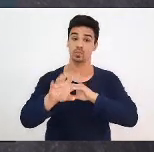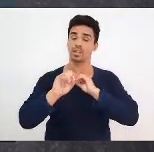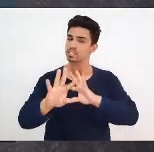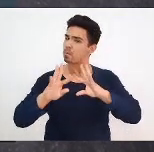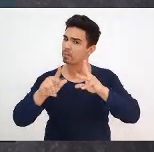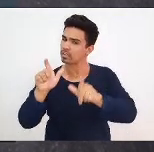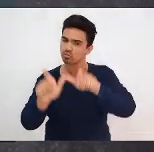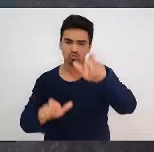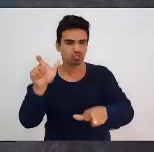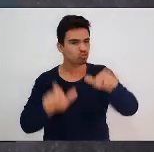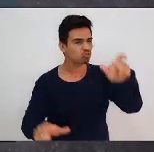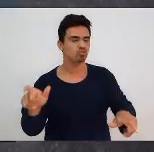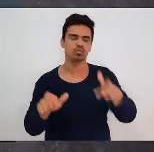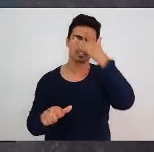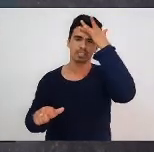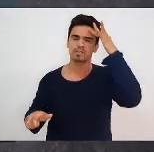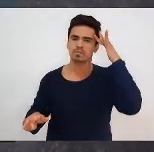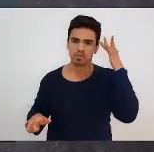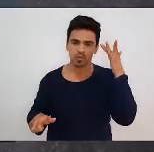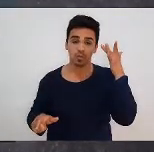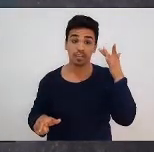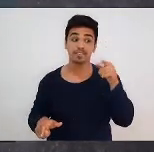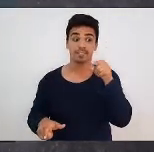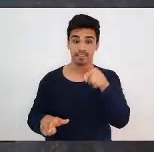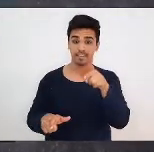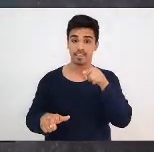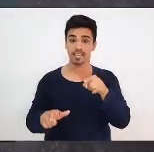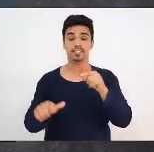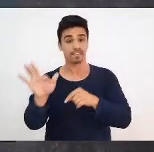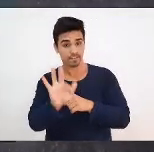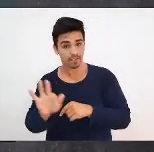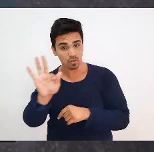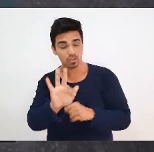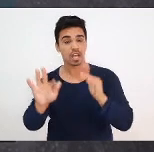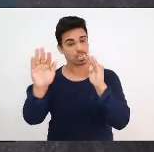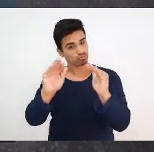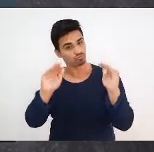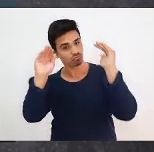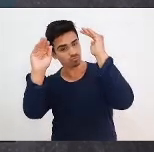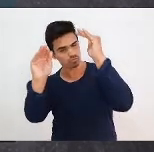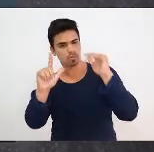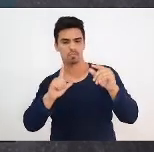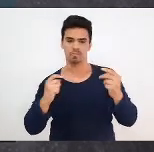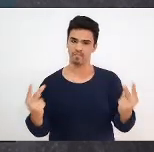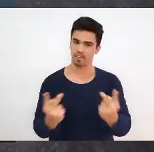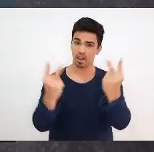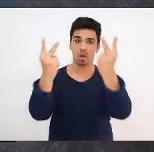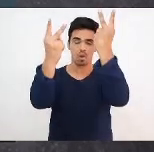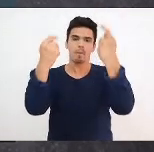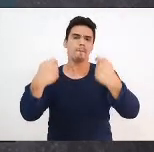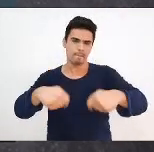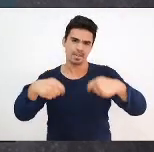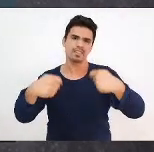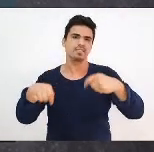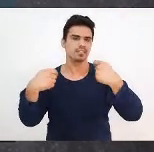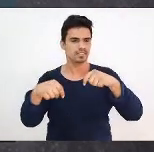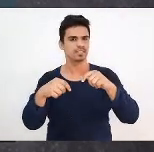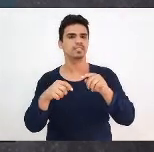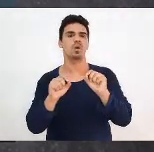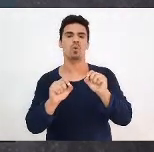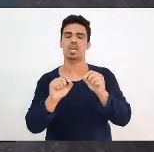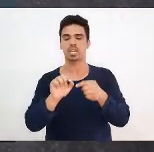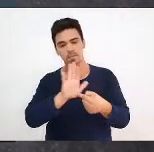que seja valorizado naquilo que representa para o nosso país, nos